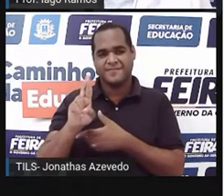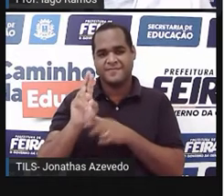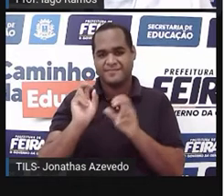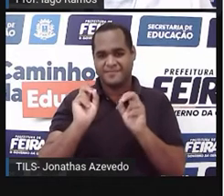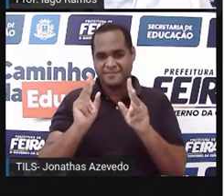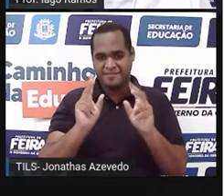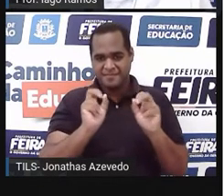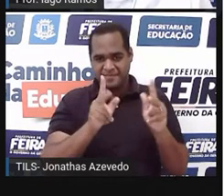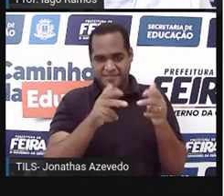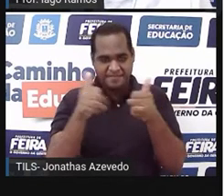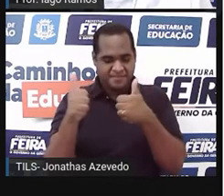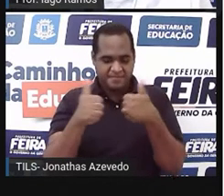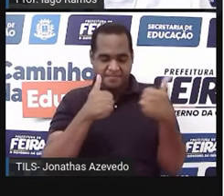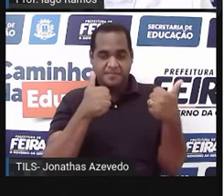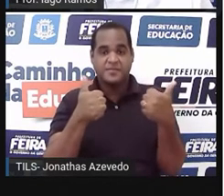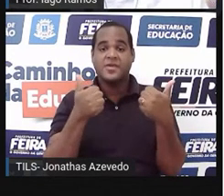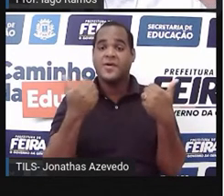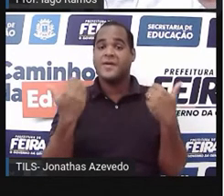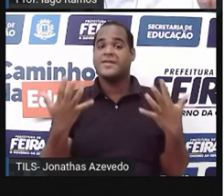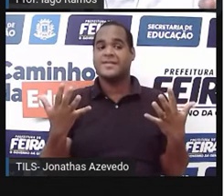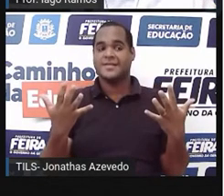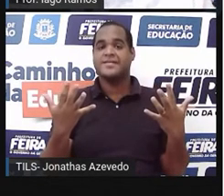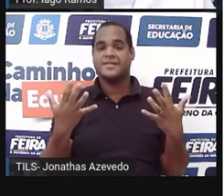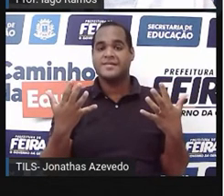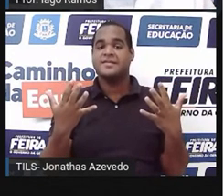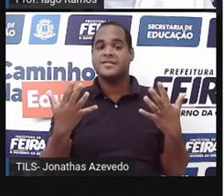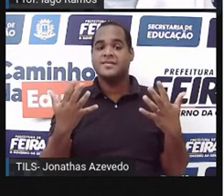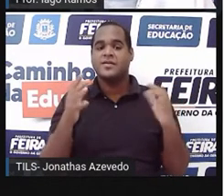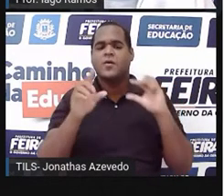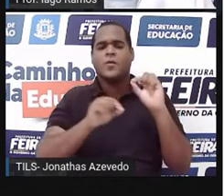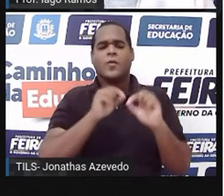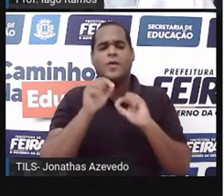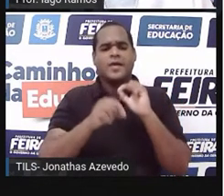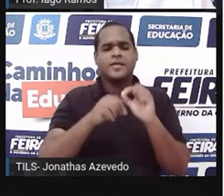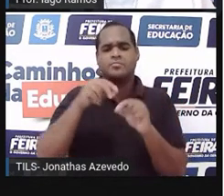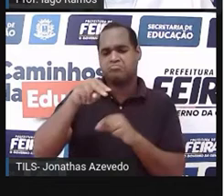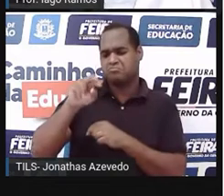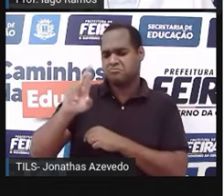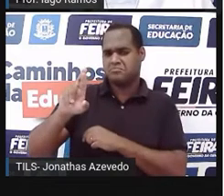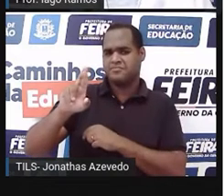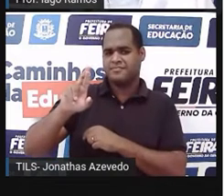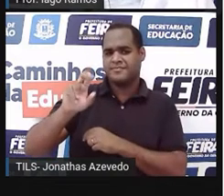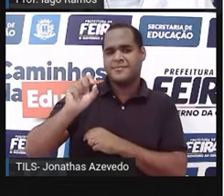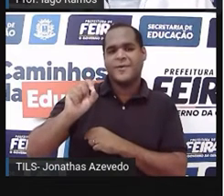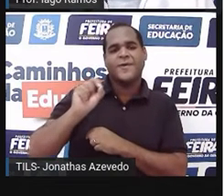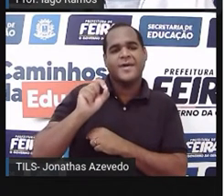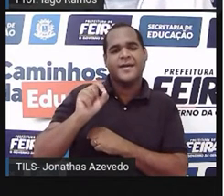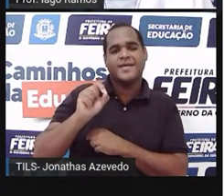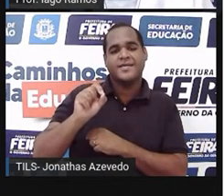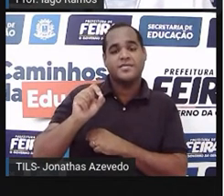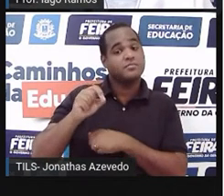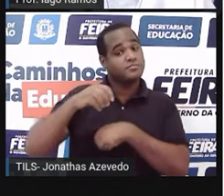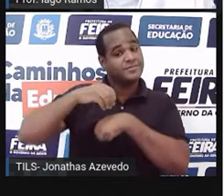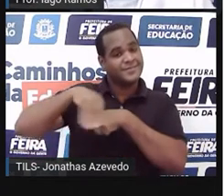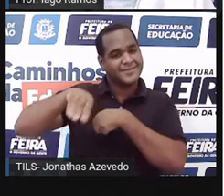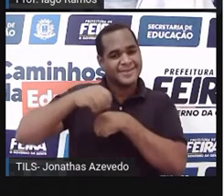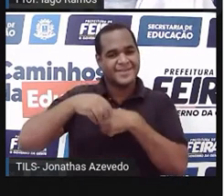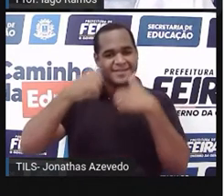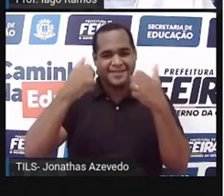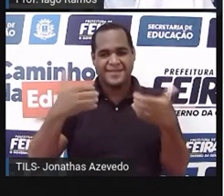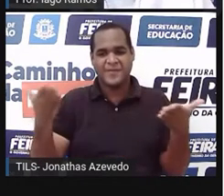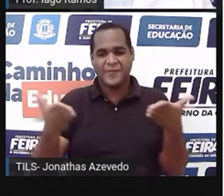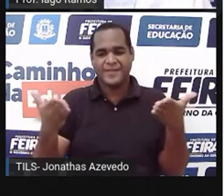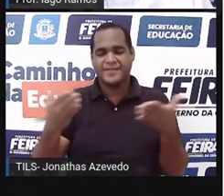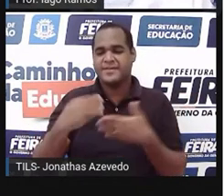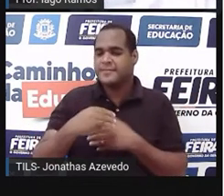Beleza? Então, olha só, o que são números racionais? Trazendo agora à nossa